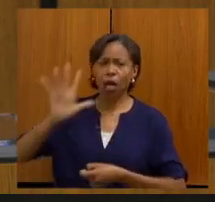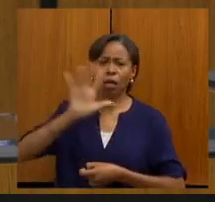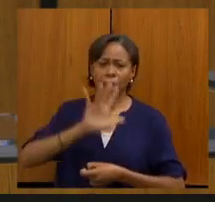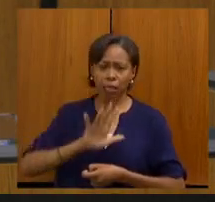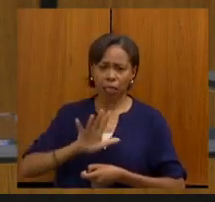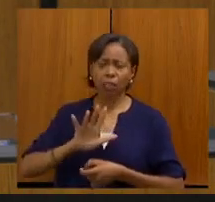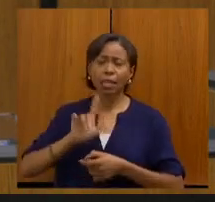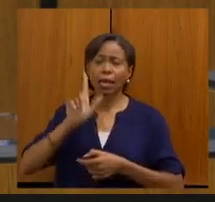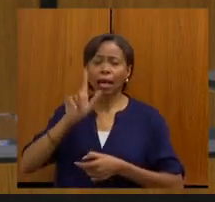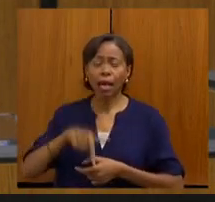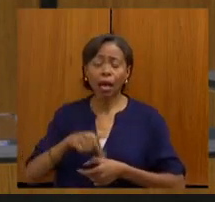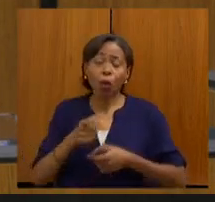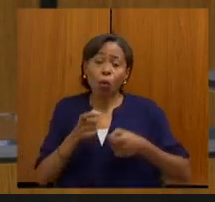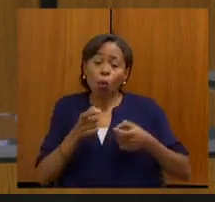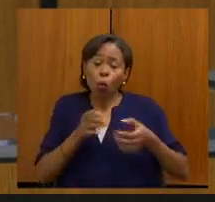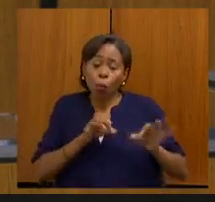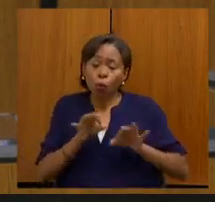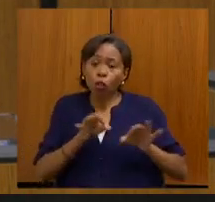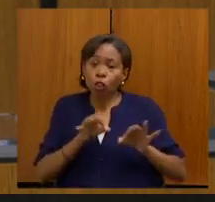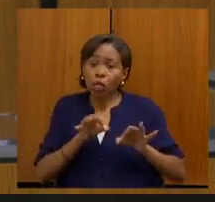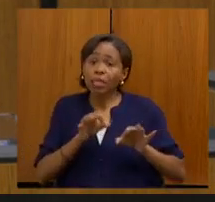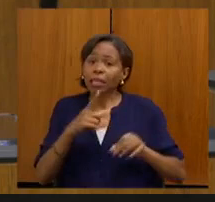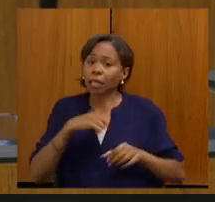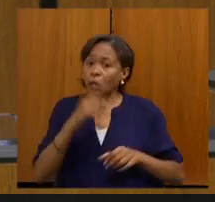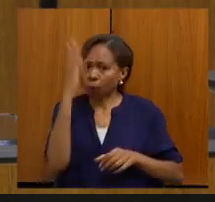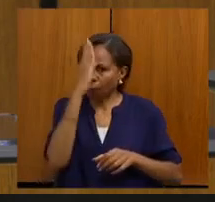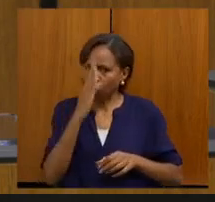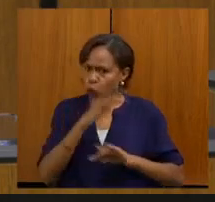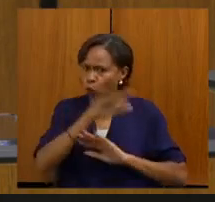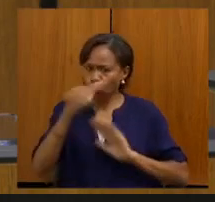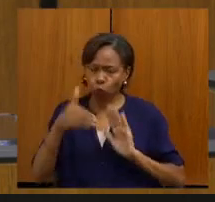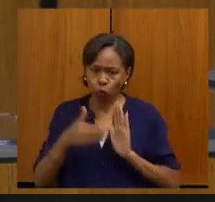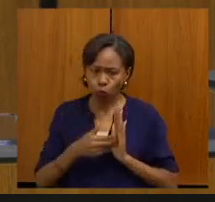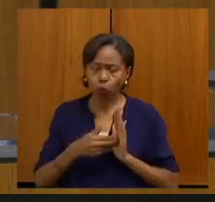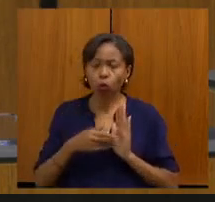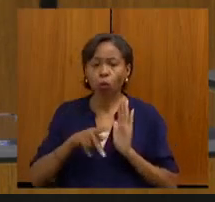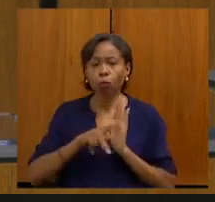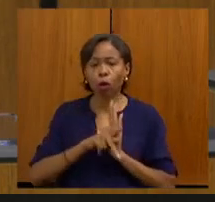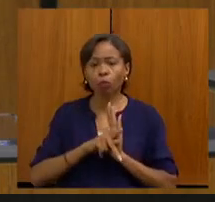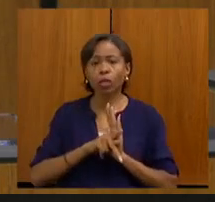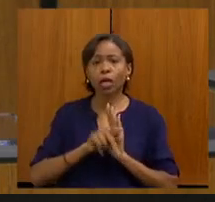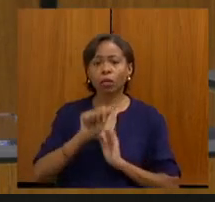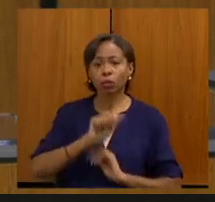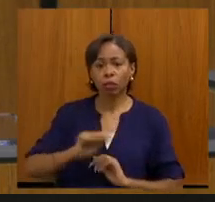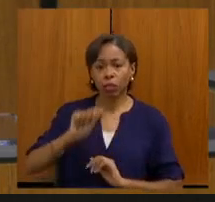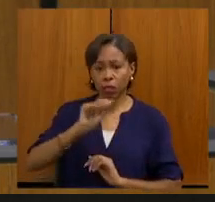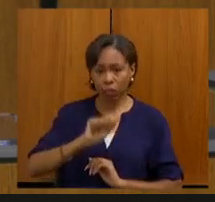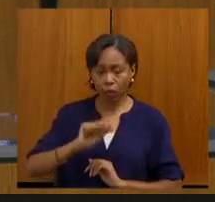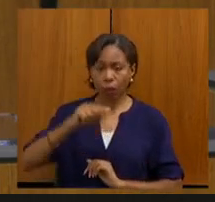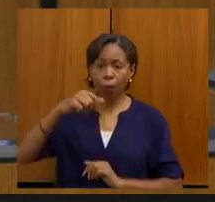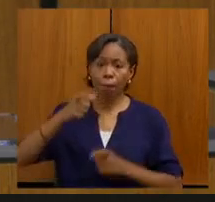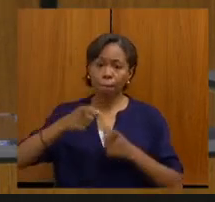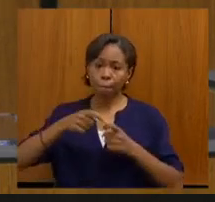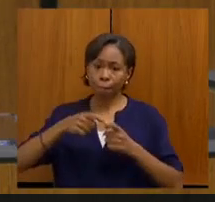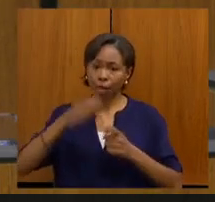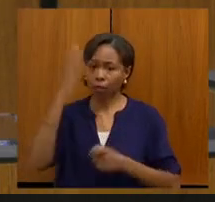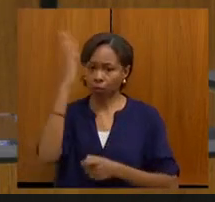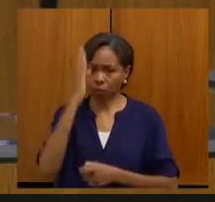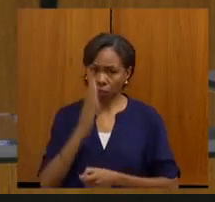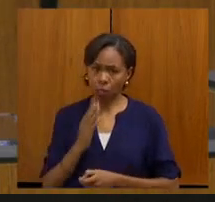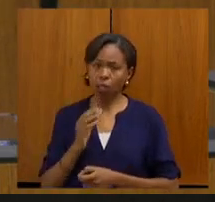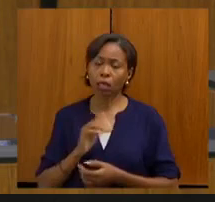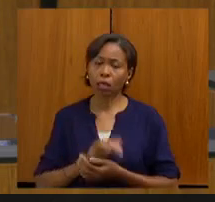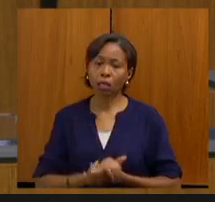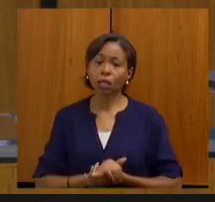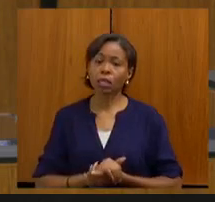envolve todo o Brasil e é capitaneado pela Associação Médica Brasileira, juntamente com suas filiadas